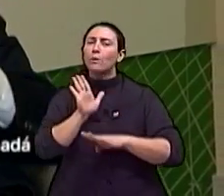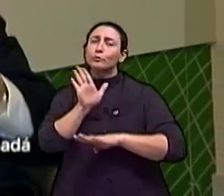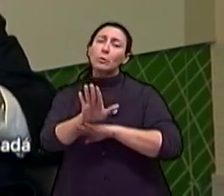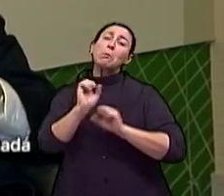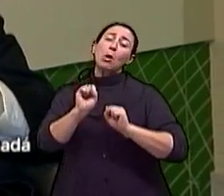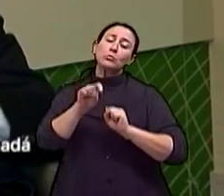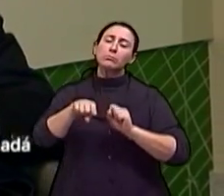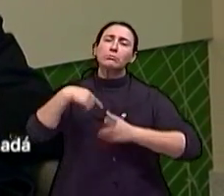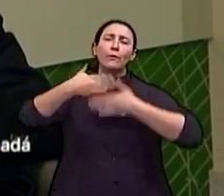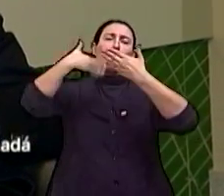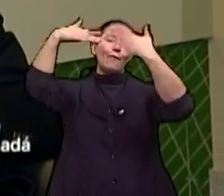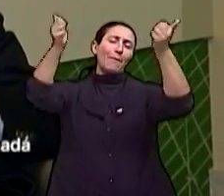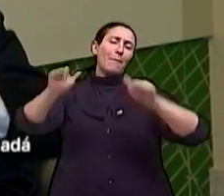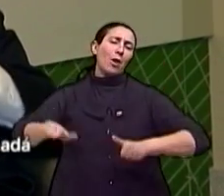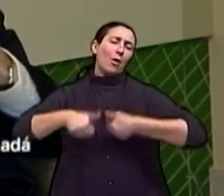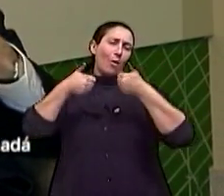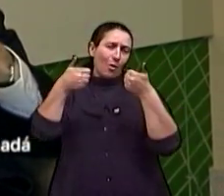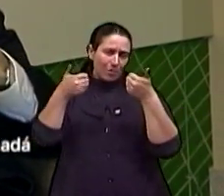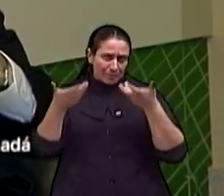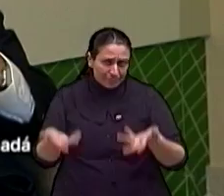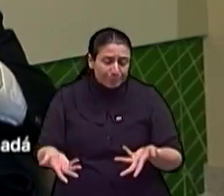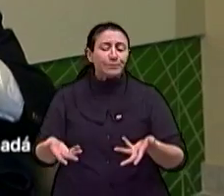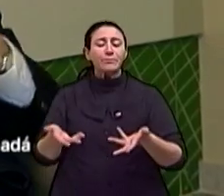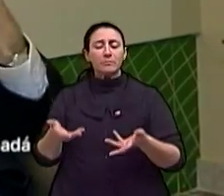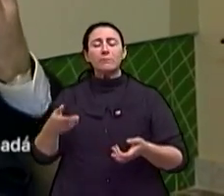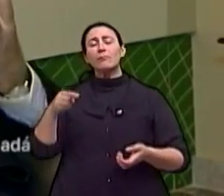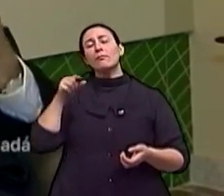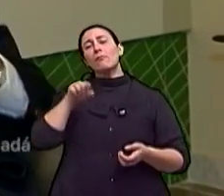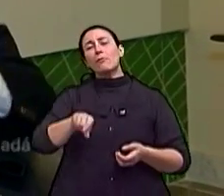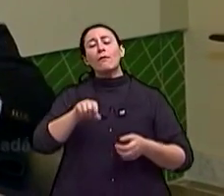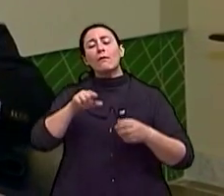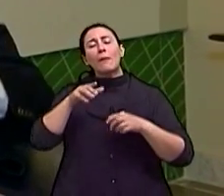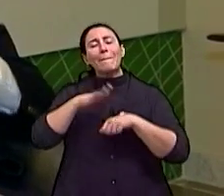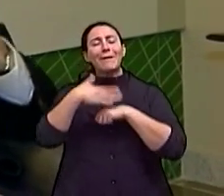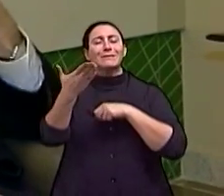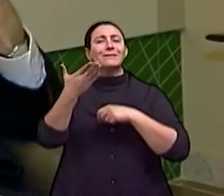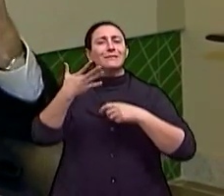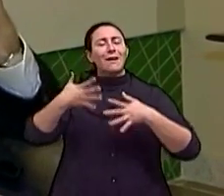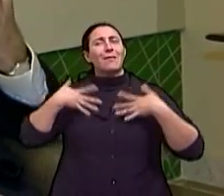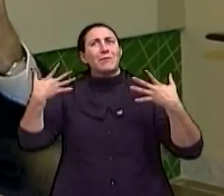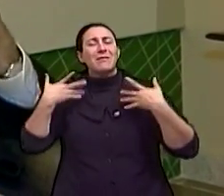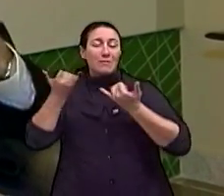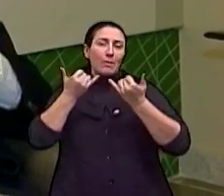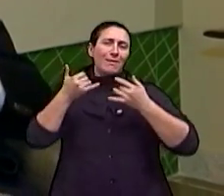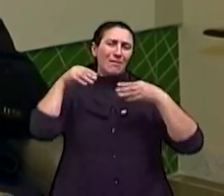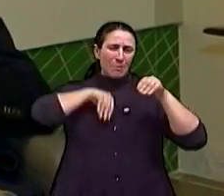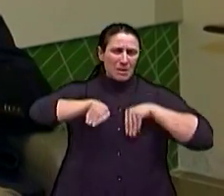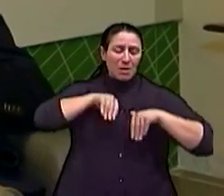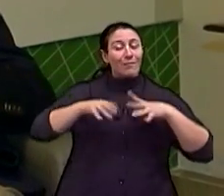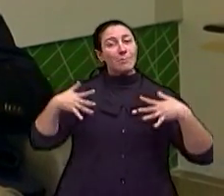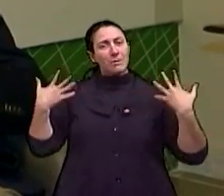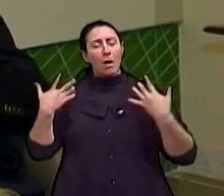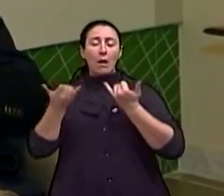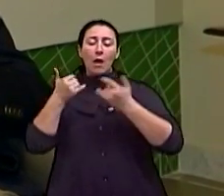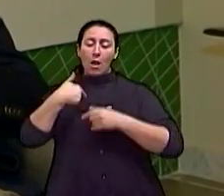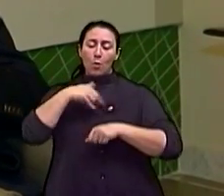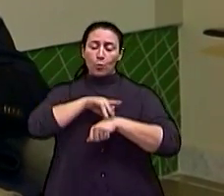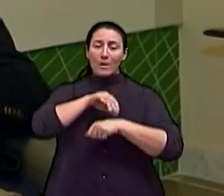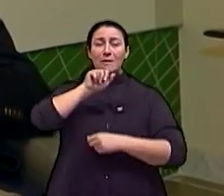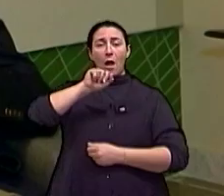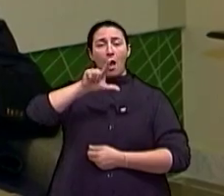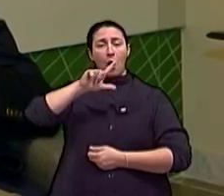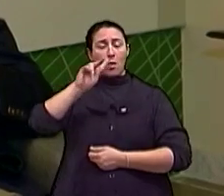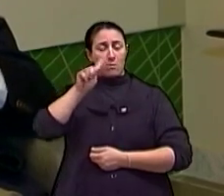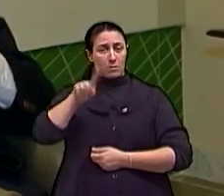mover melhor com Parkinson's, que tenham melhor ânimo com depressão, melhor memória com Alzheimer's.